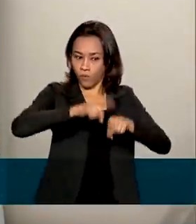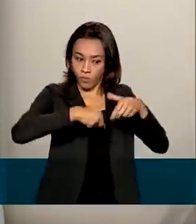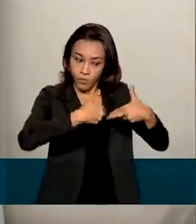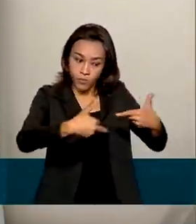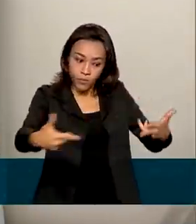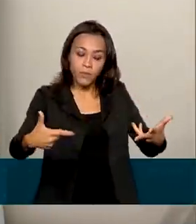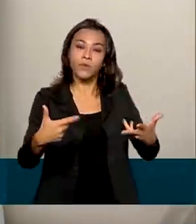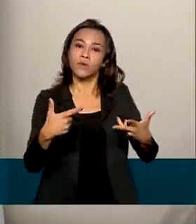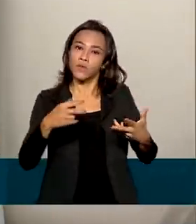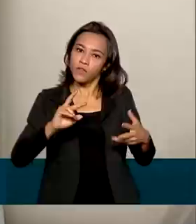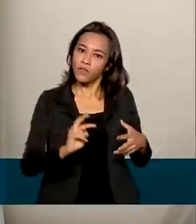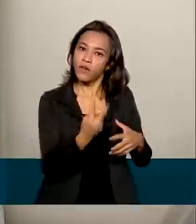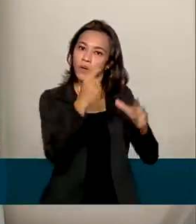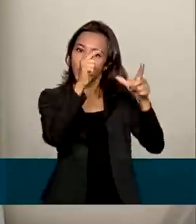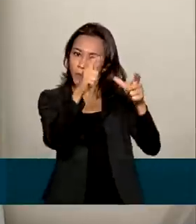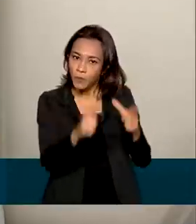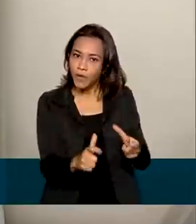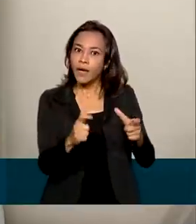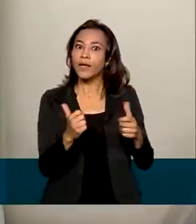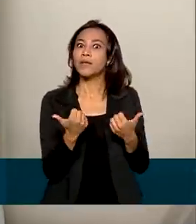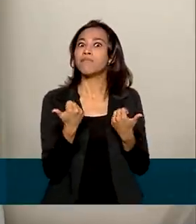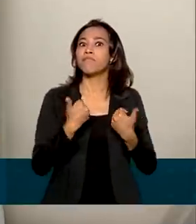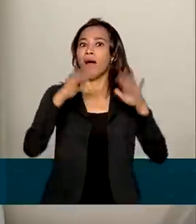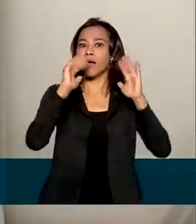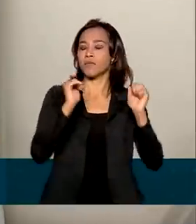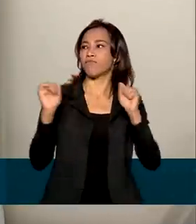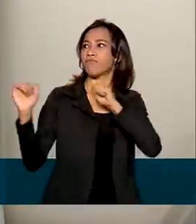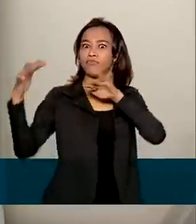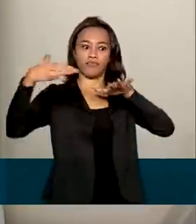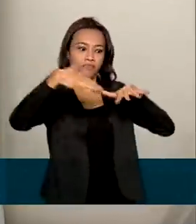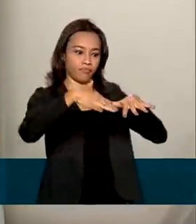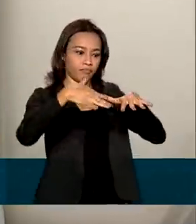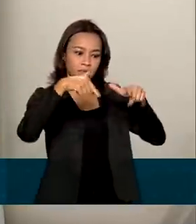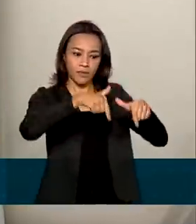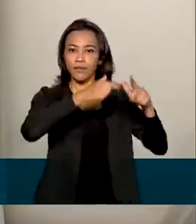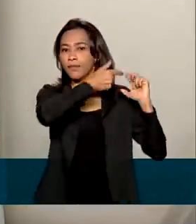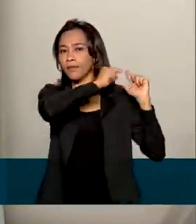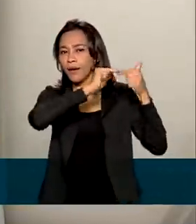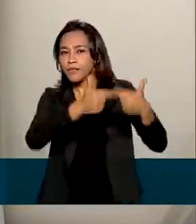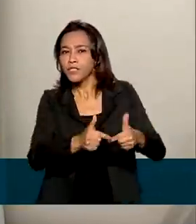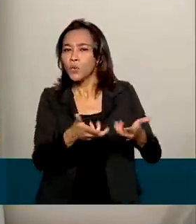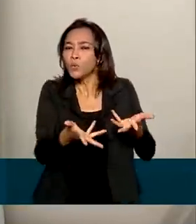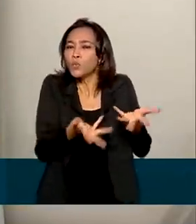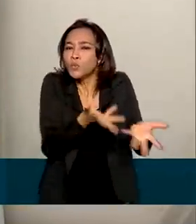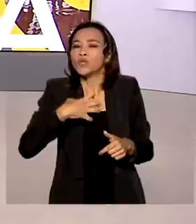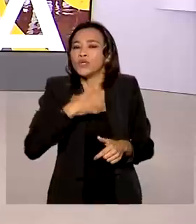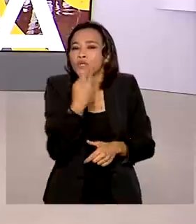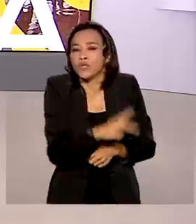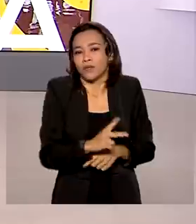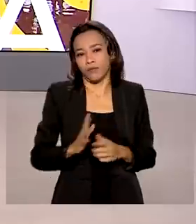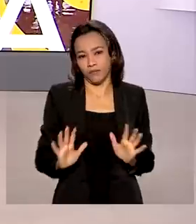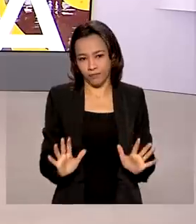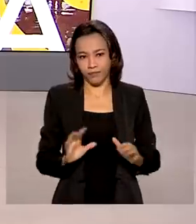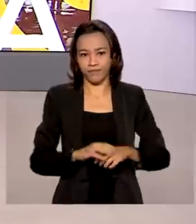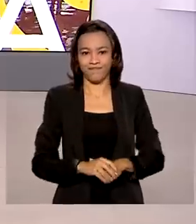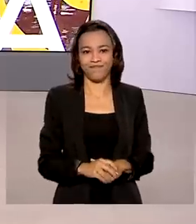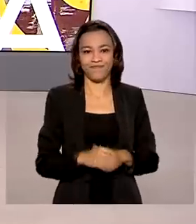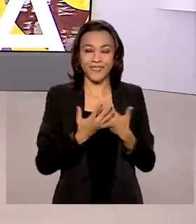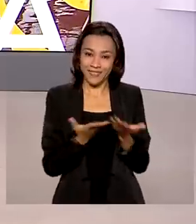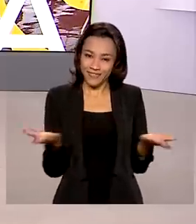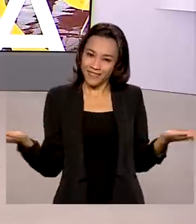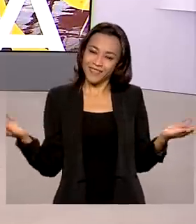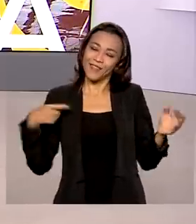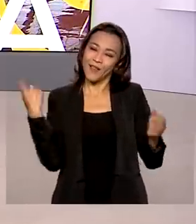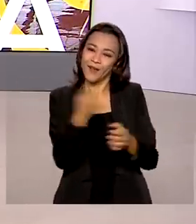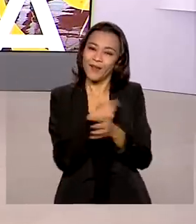daquele território, e para dar maior visibilidade àquela tradição, àquele modo de produzir. É isso, o